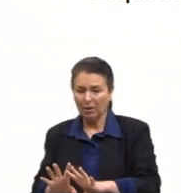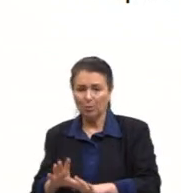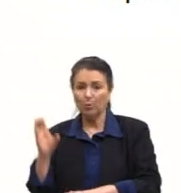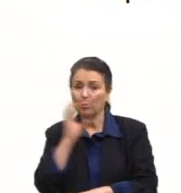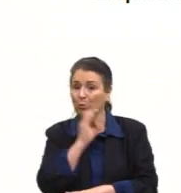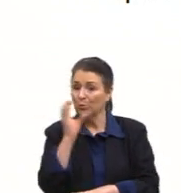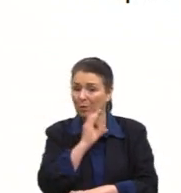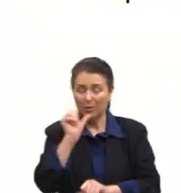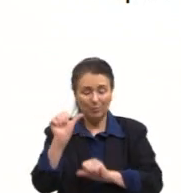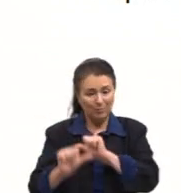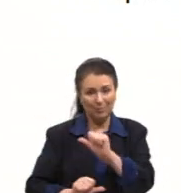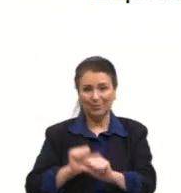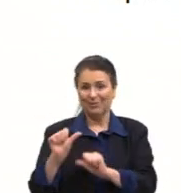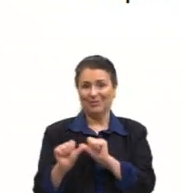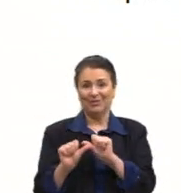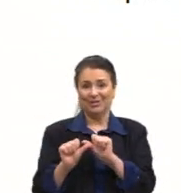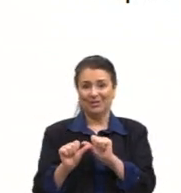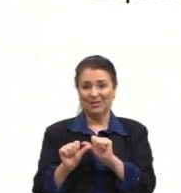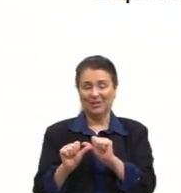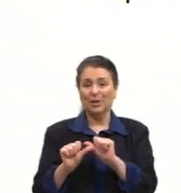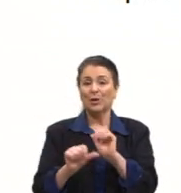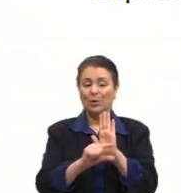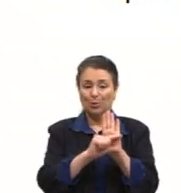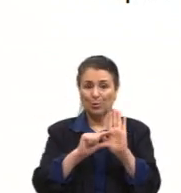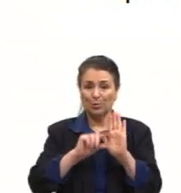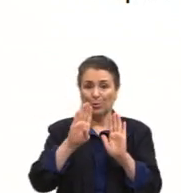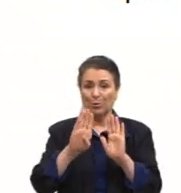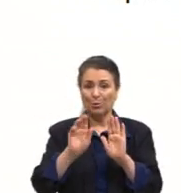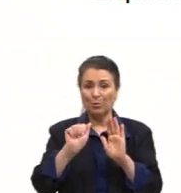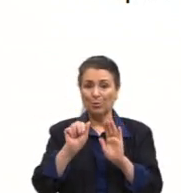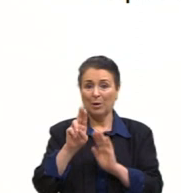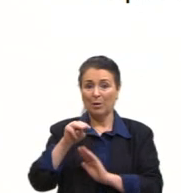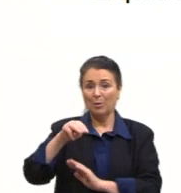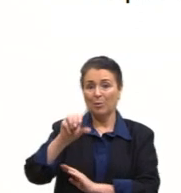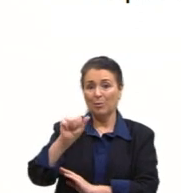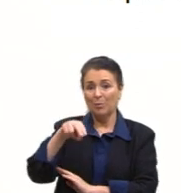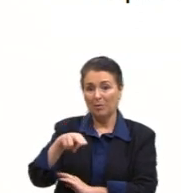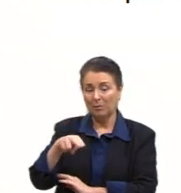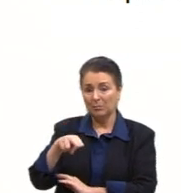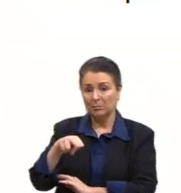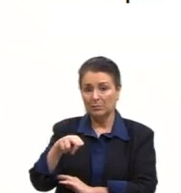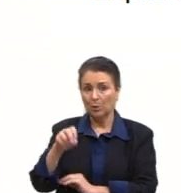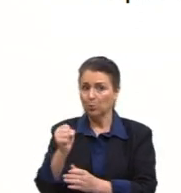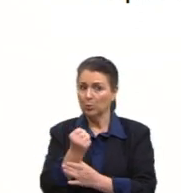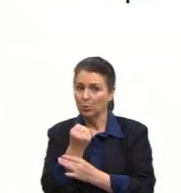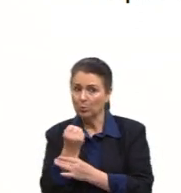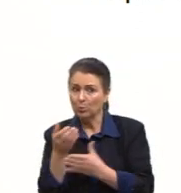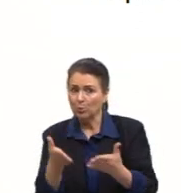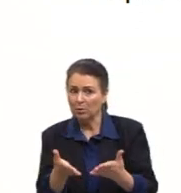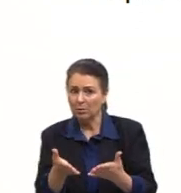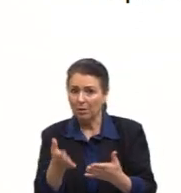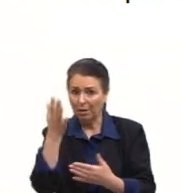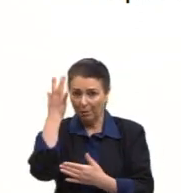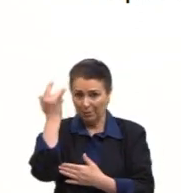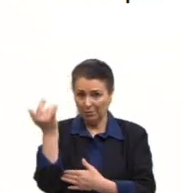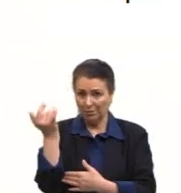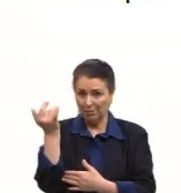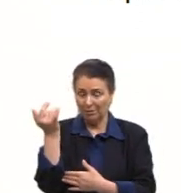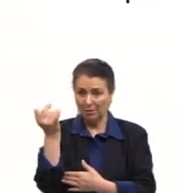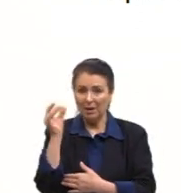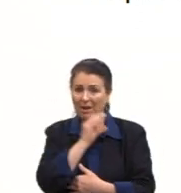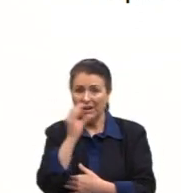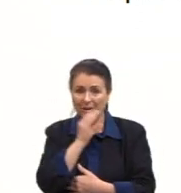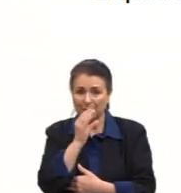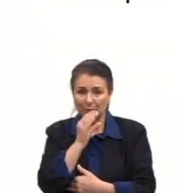nós. Então, ainda sobre o Bauman. O seguro de hoje é o amanhã. É muito rápido. É fútil. É